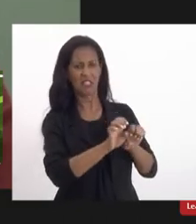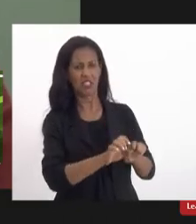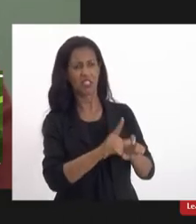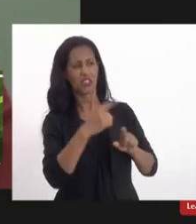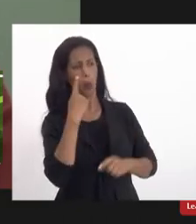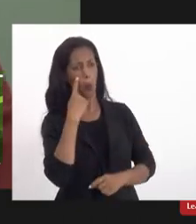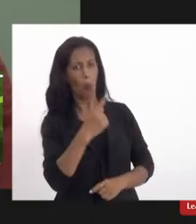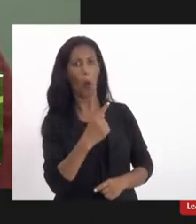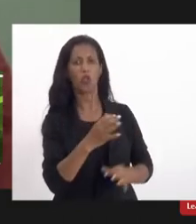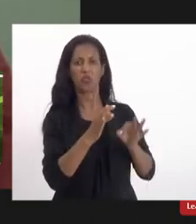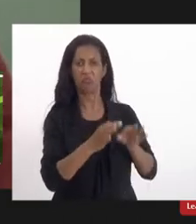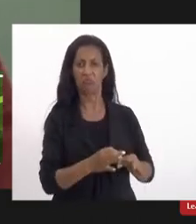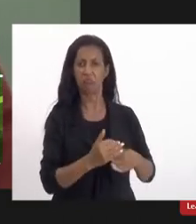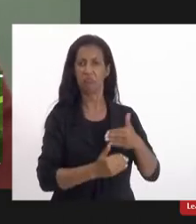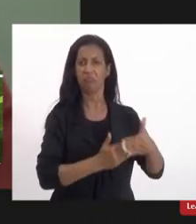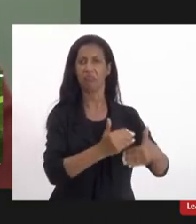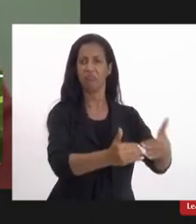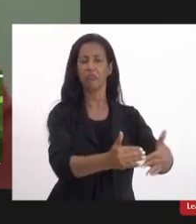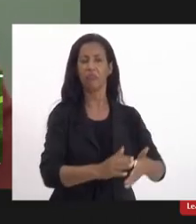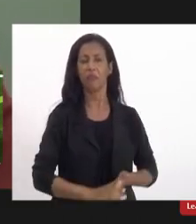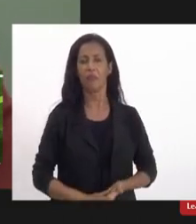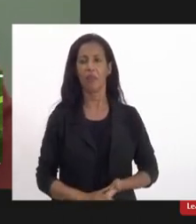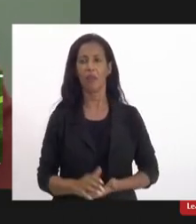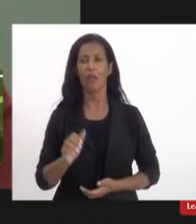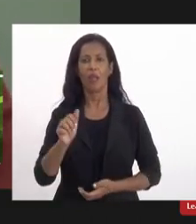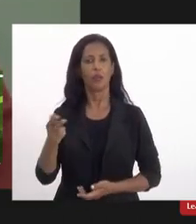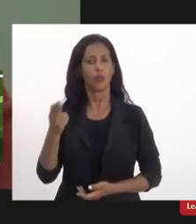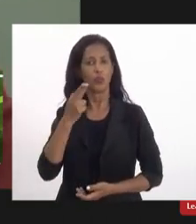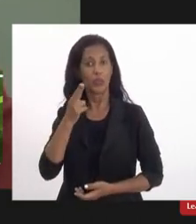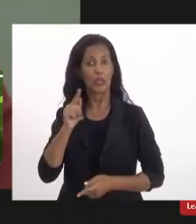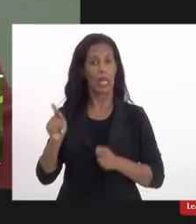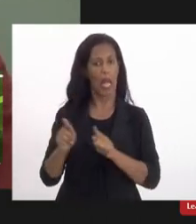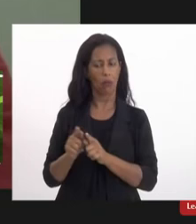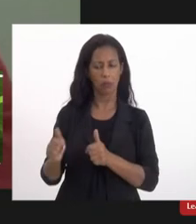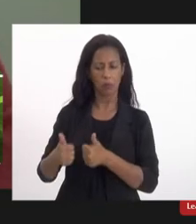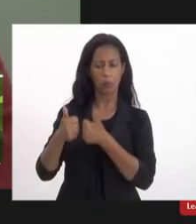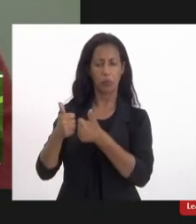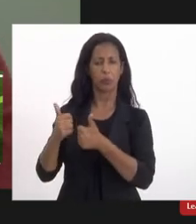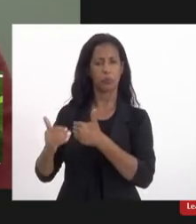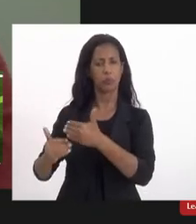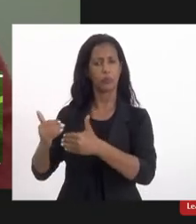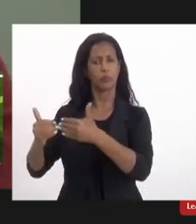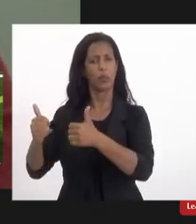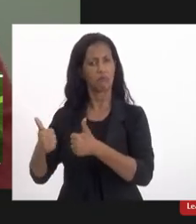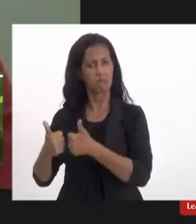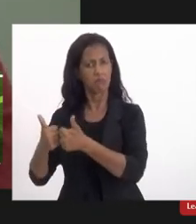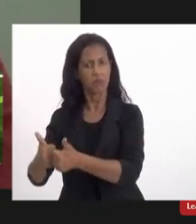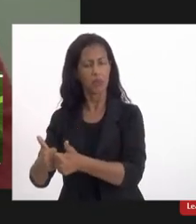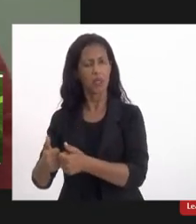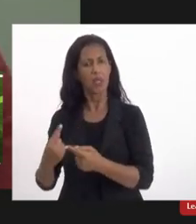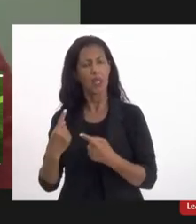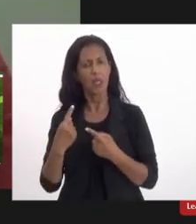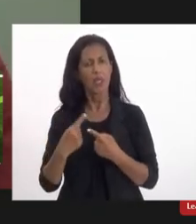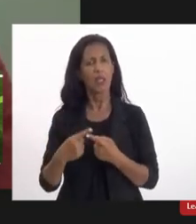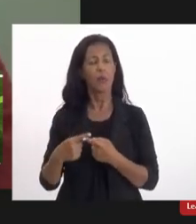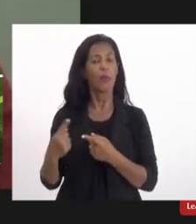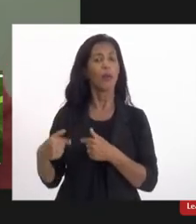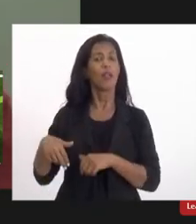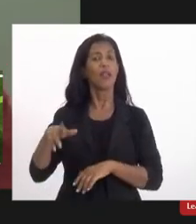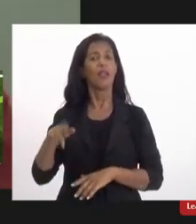que ela super deu certo, a campanha do tabaco também super deu certo, e porque quem